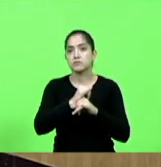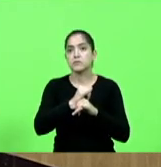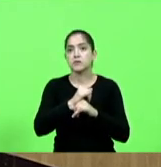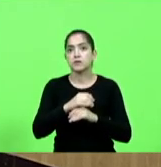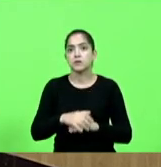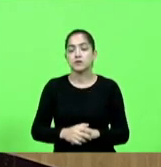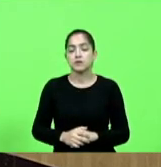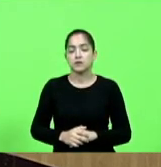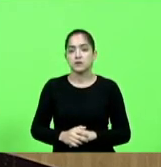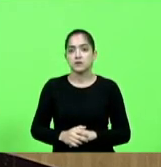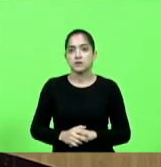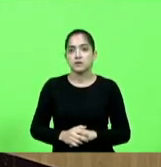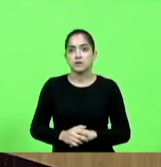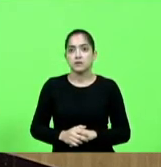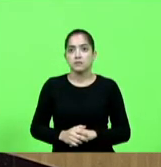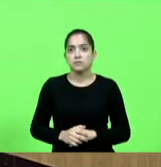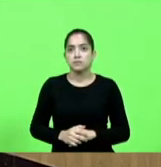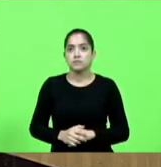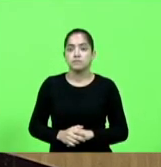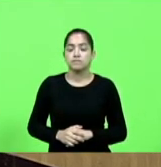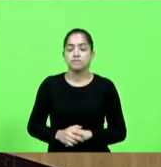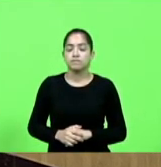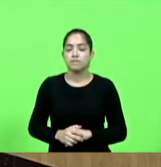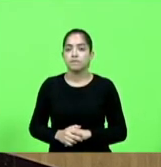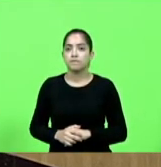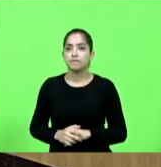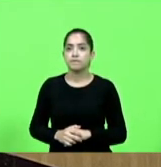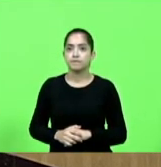Oi deputado deputado padre Pedro